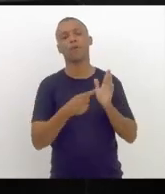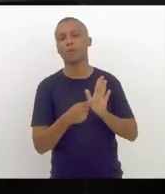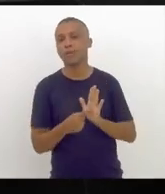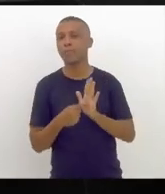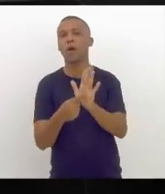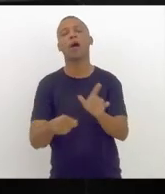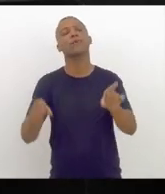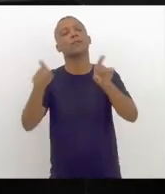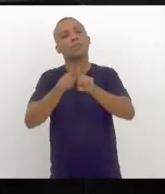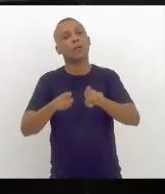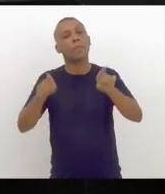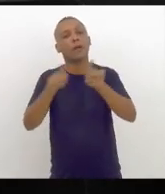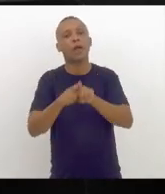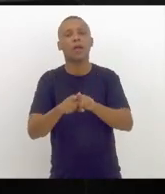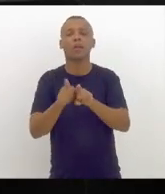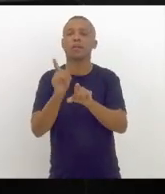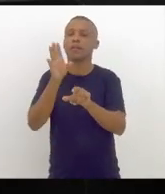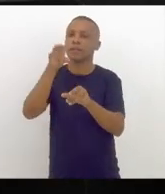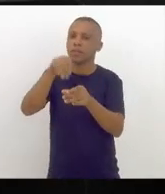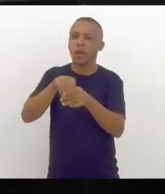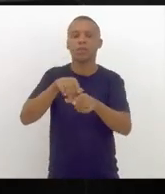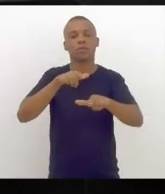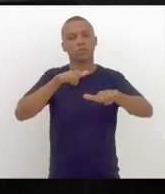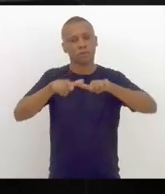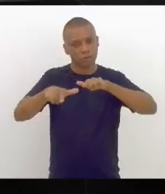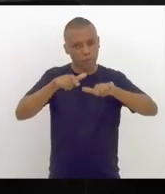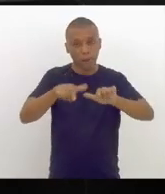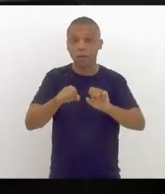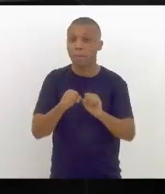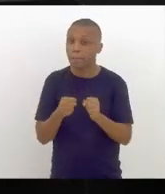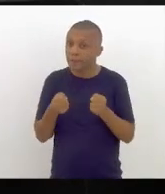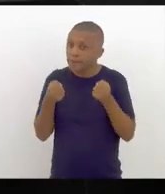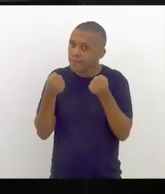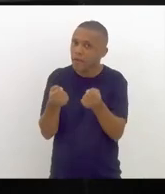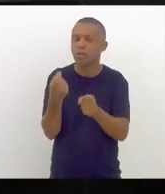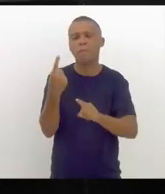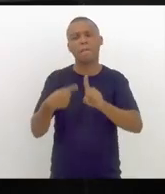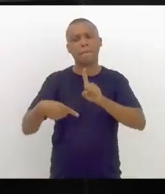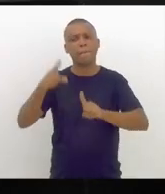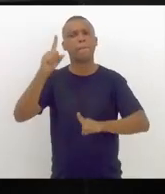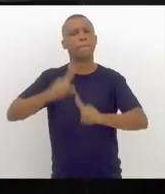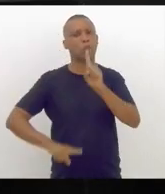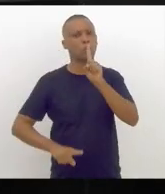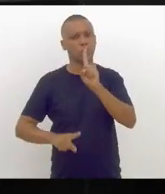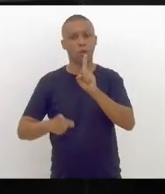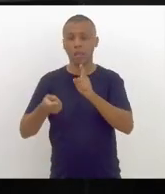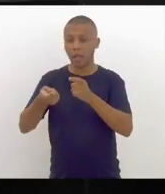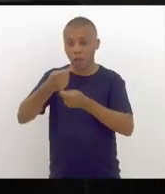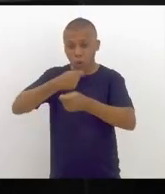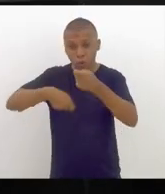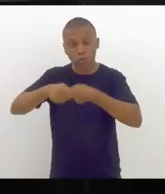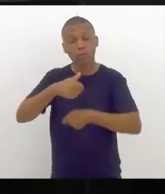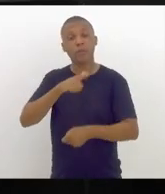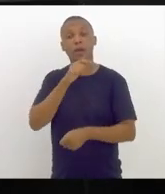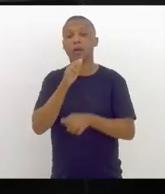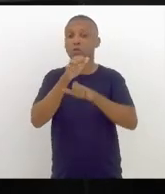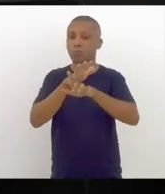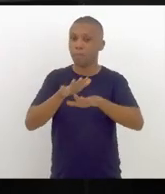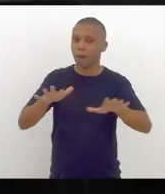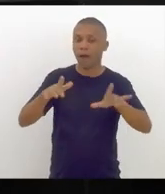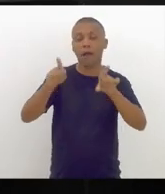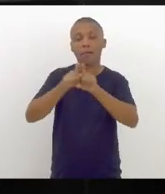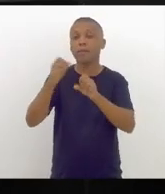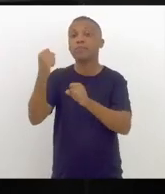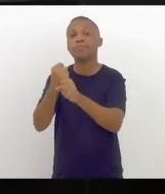também, dentro do seu trabalho, uma grande defesa pelo desenvolvimento da economia do mar e da construção